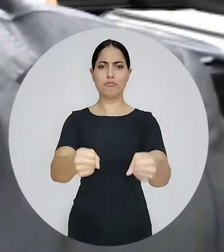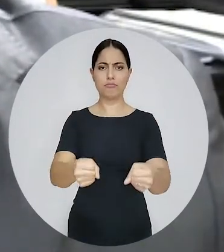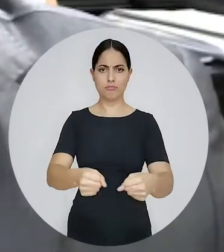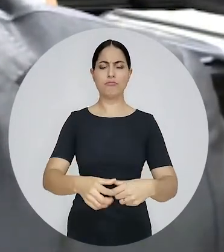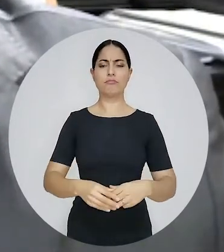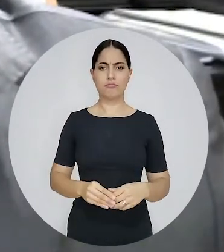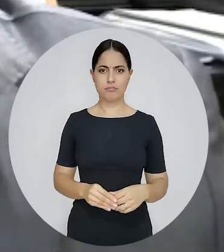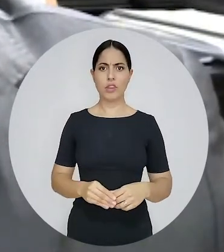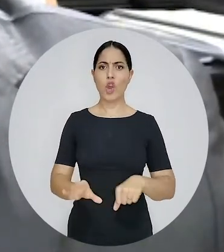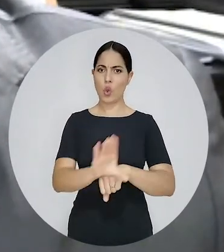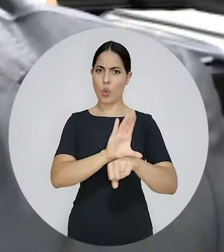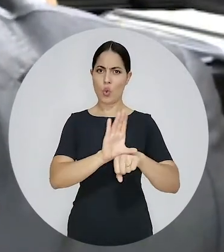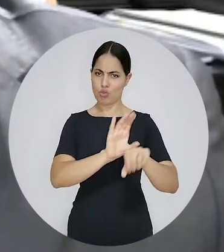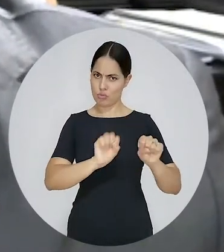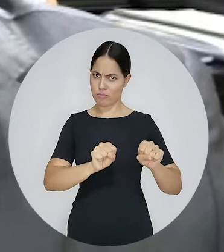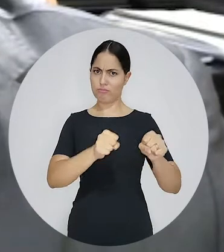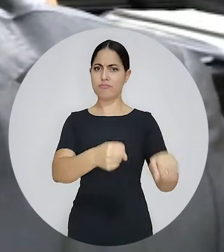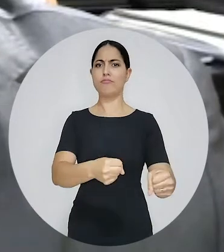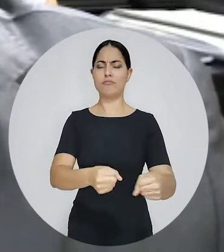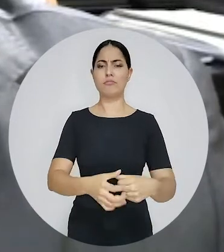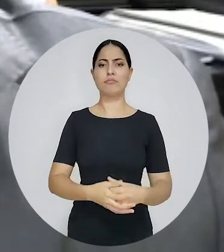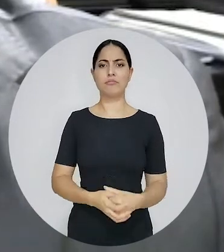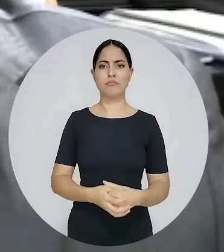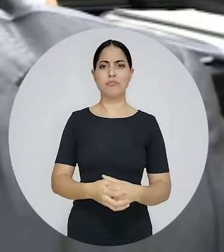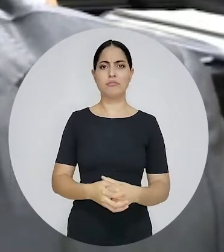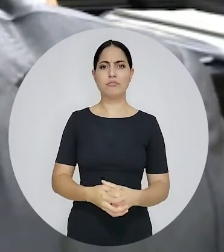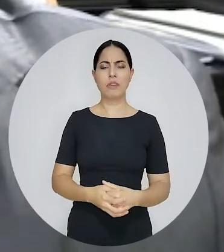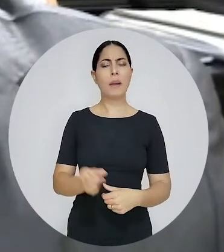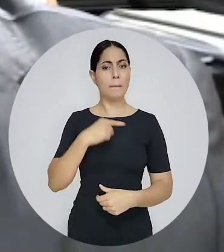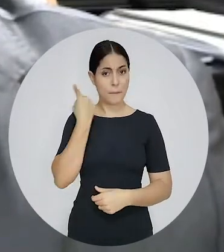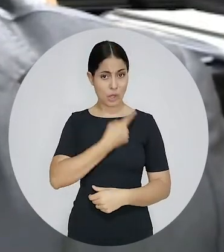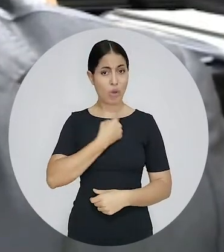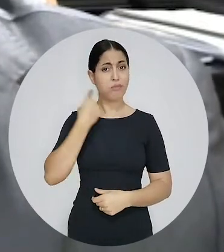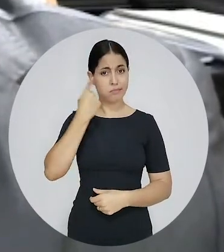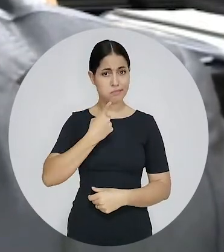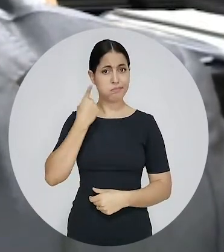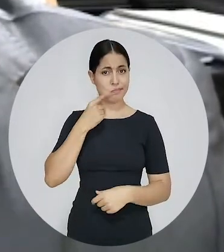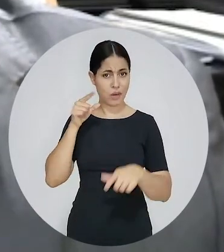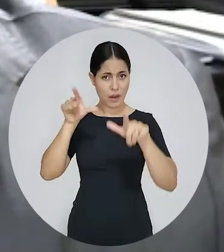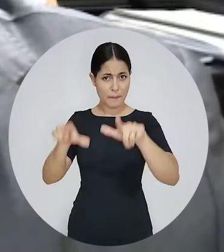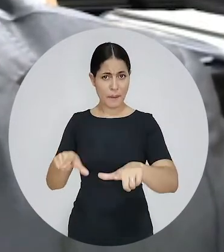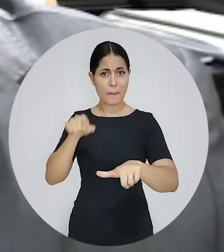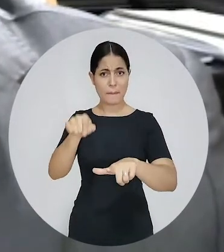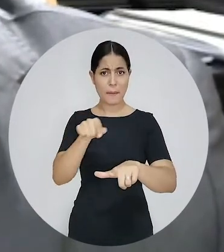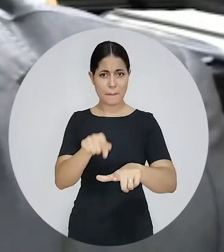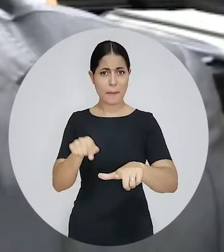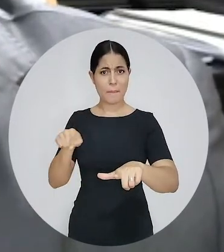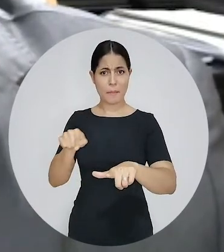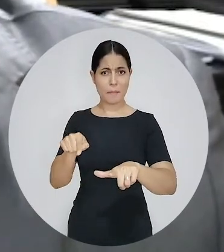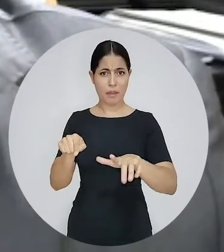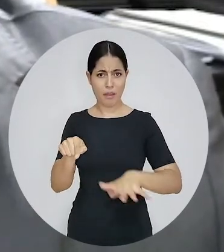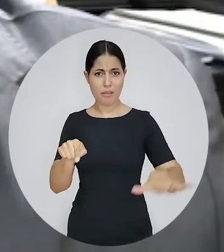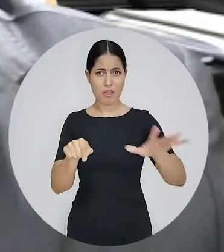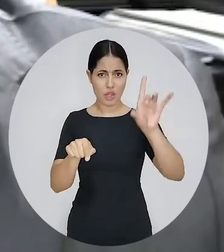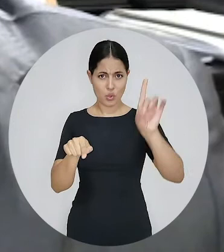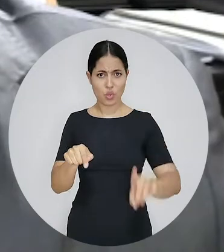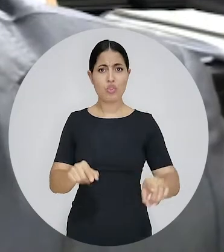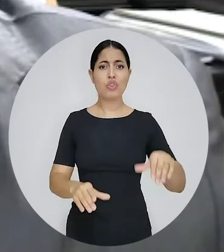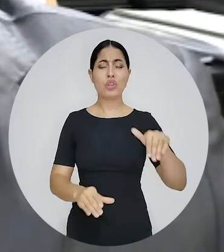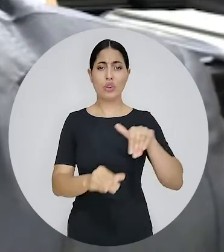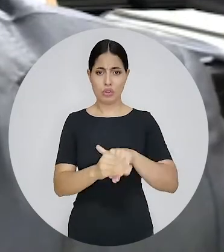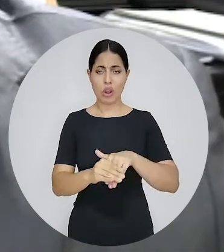na defesa da nossa Constituição. O sistema eletrônico de votação, para nós advogados que militam